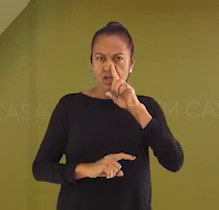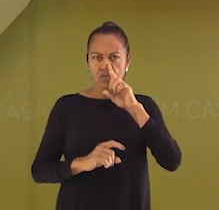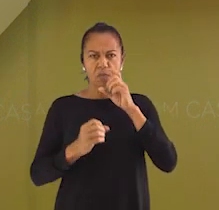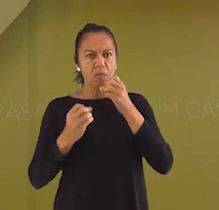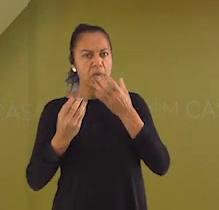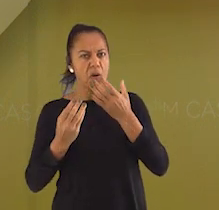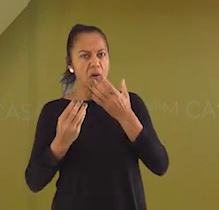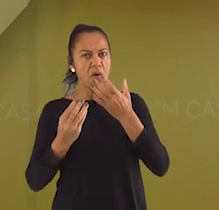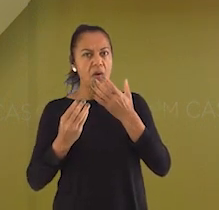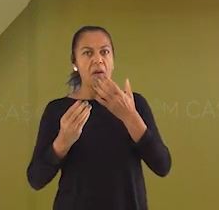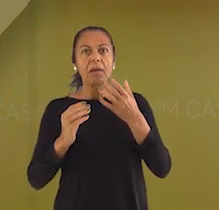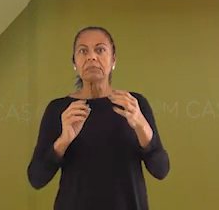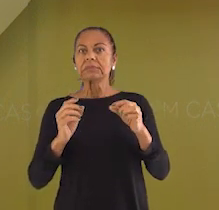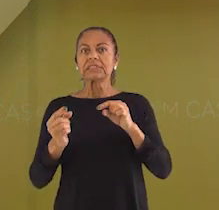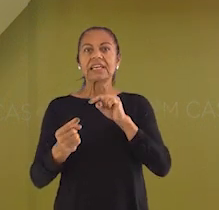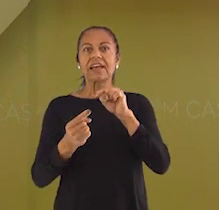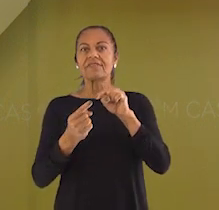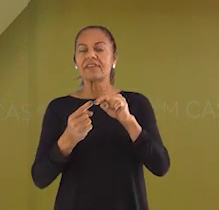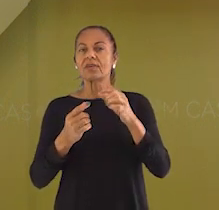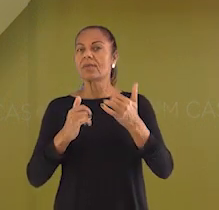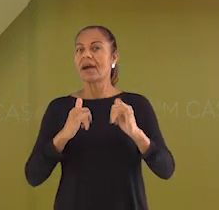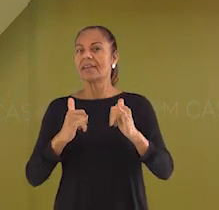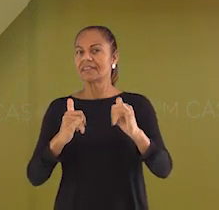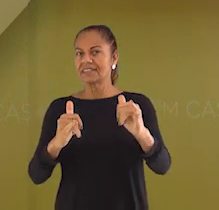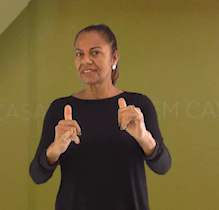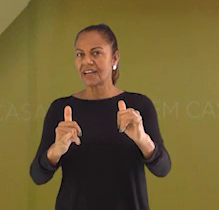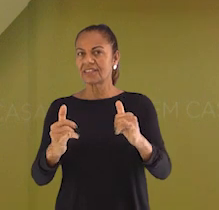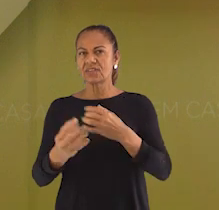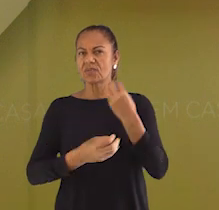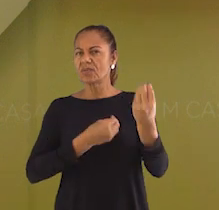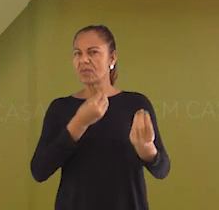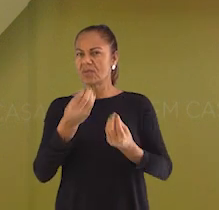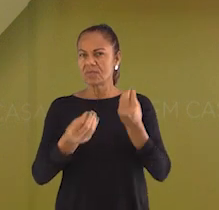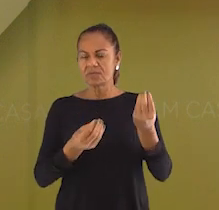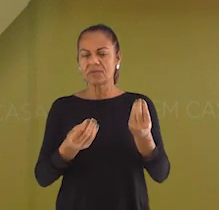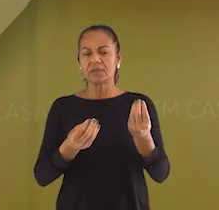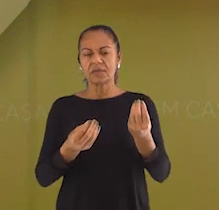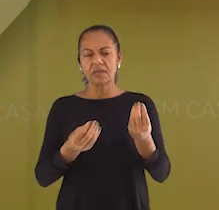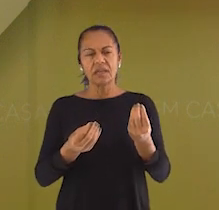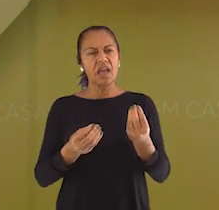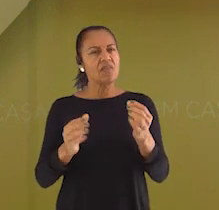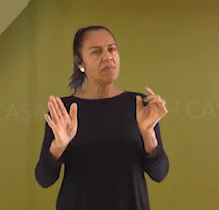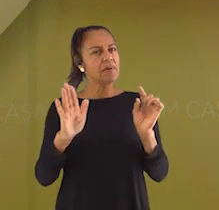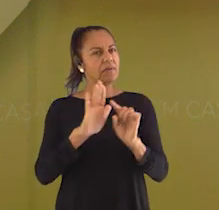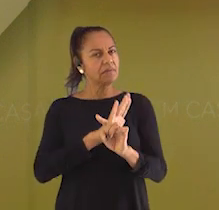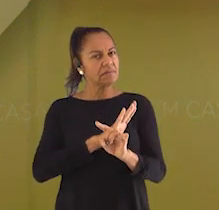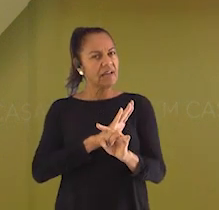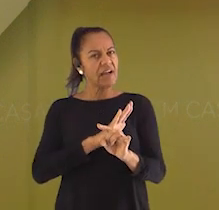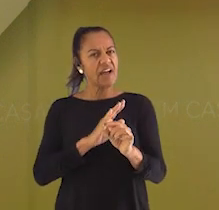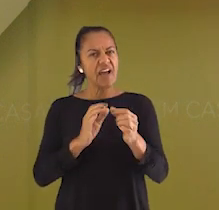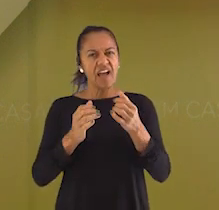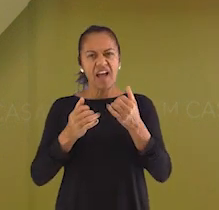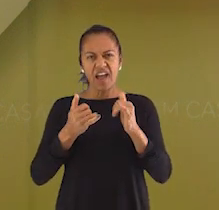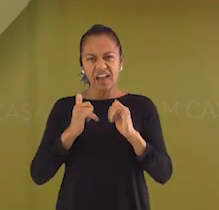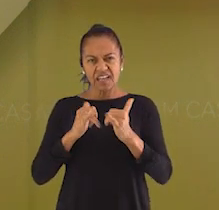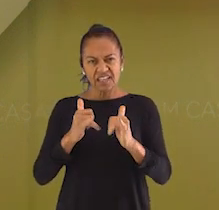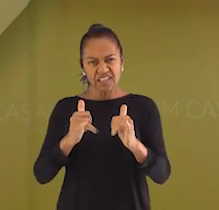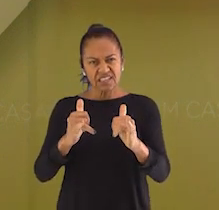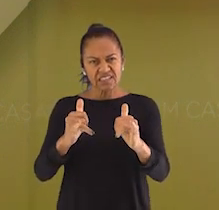Mas antes quero saber de vocês, o surgimento da eletricidade trouxe benefícios para os humanos?